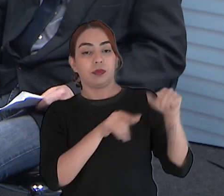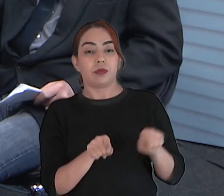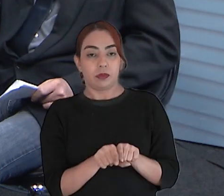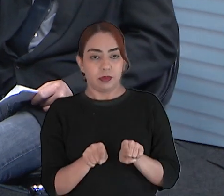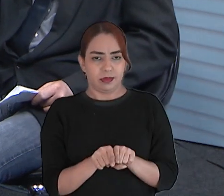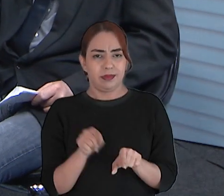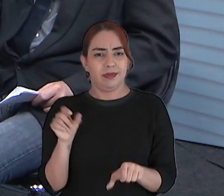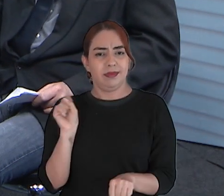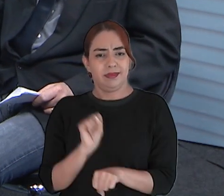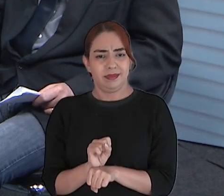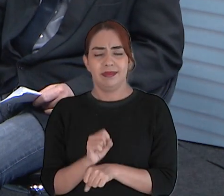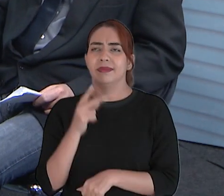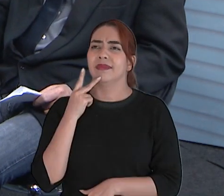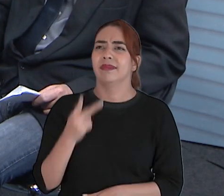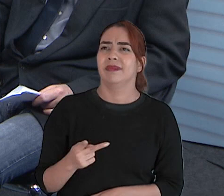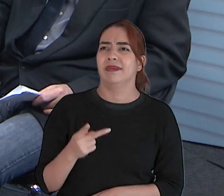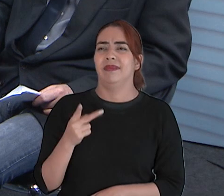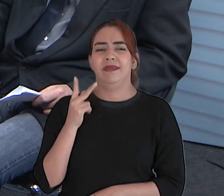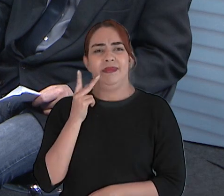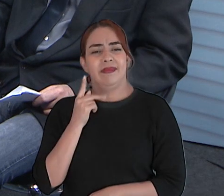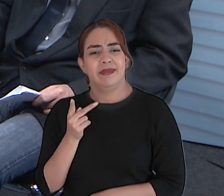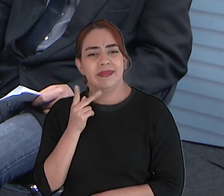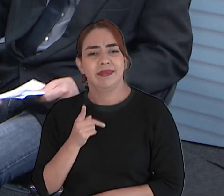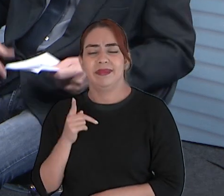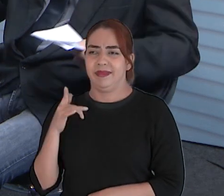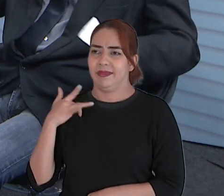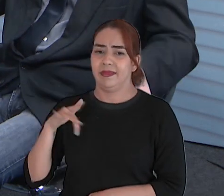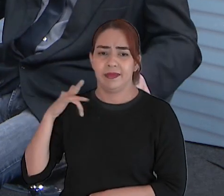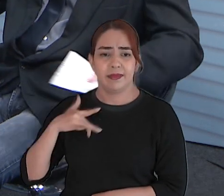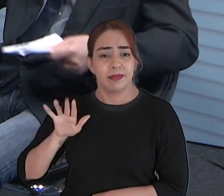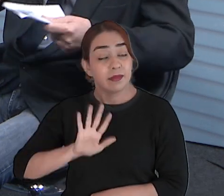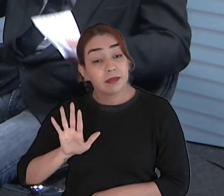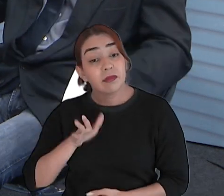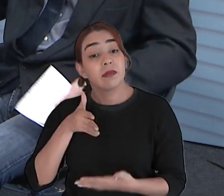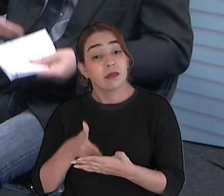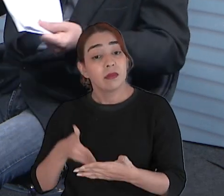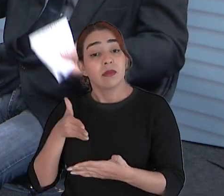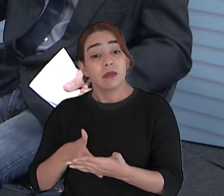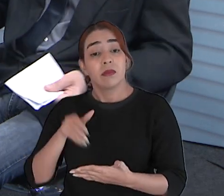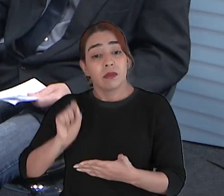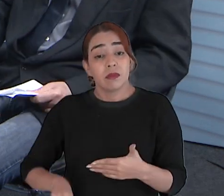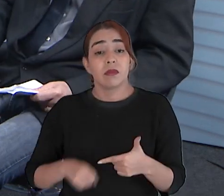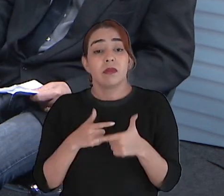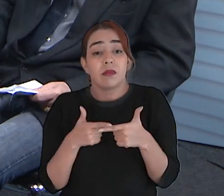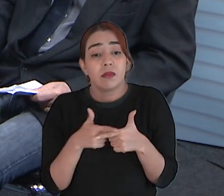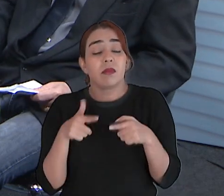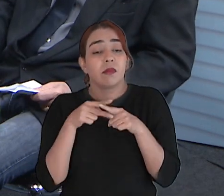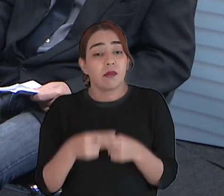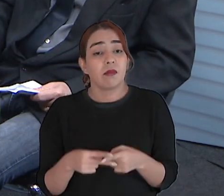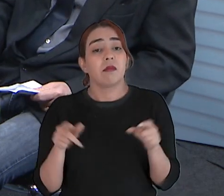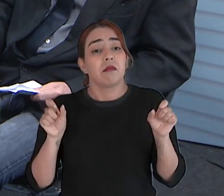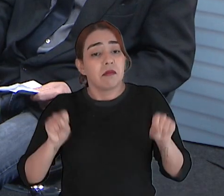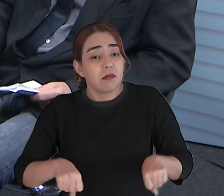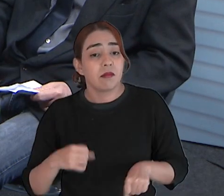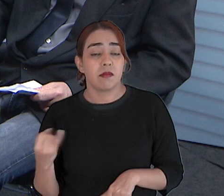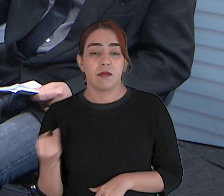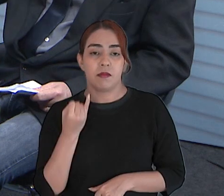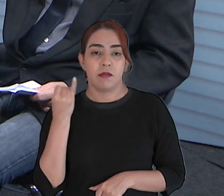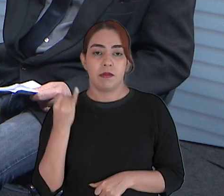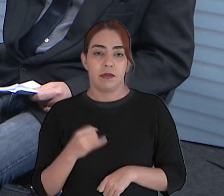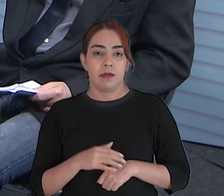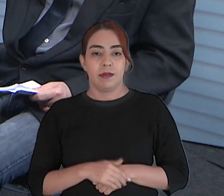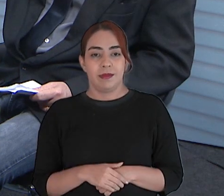que parar com esse complexo vira lá a cidade cresceu a cidade tem coisas boas agora tem desafios tem problemas que precisam ser resolvidos e superados